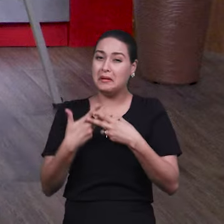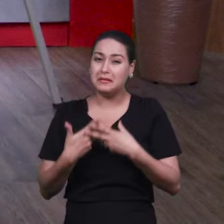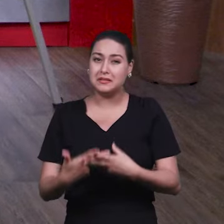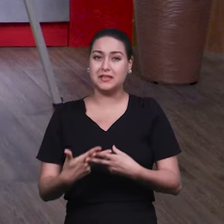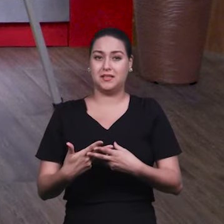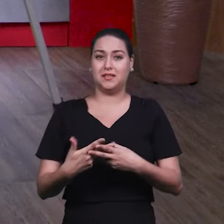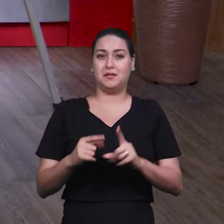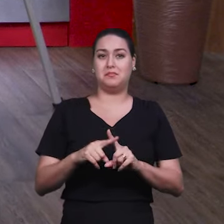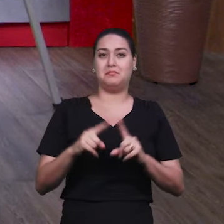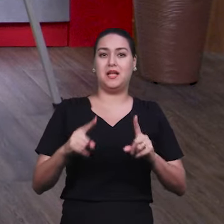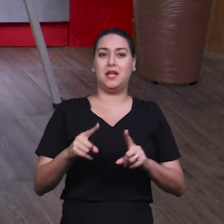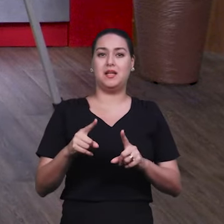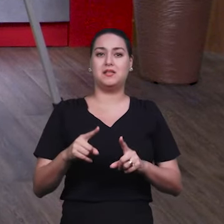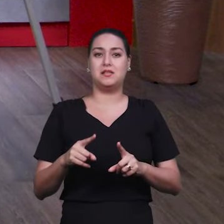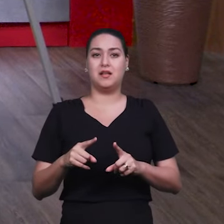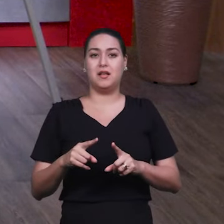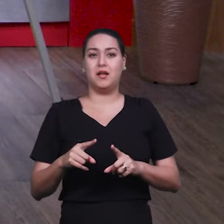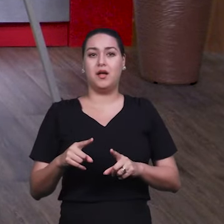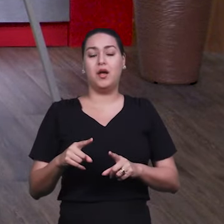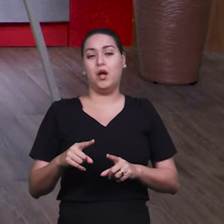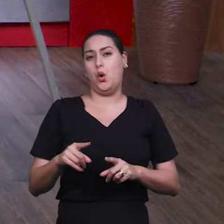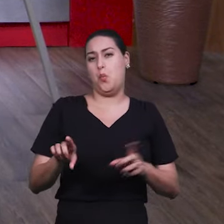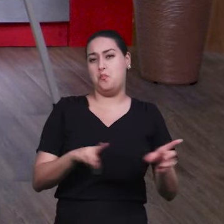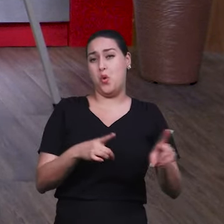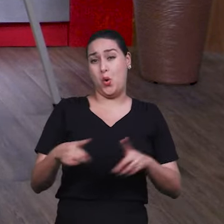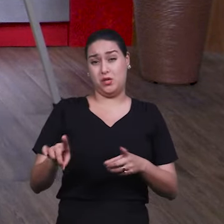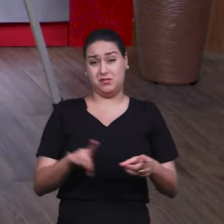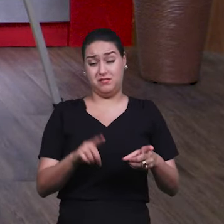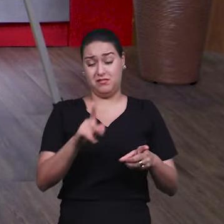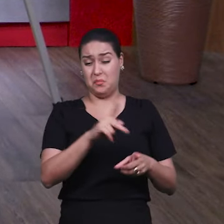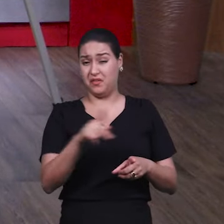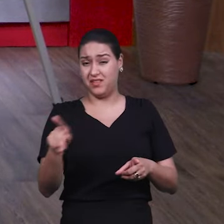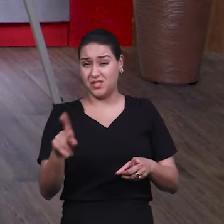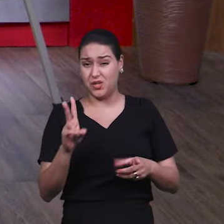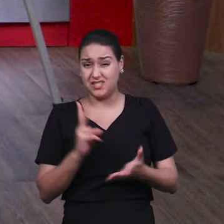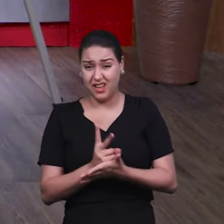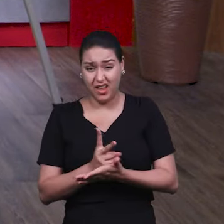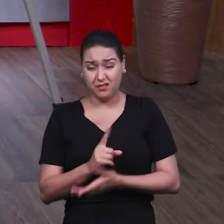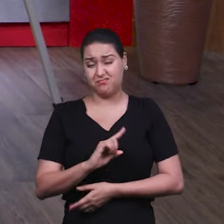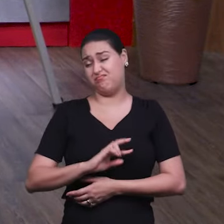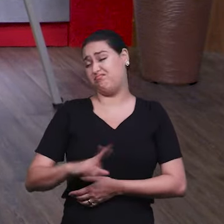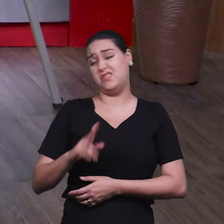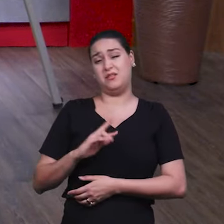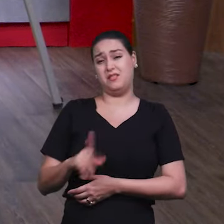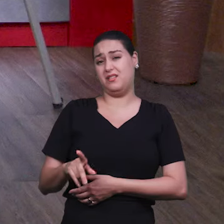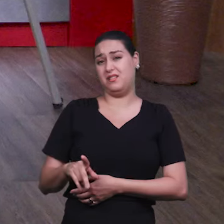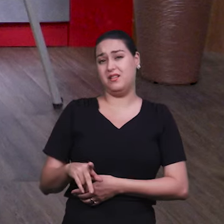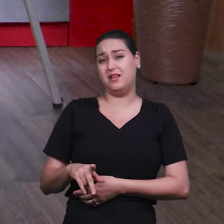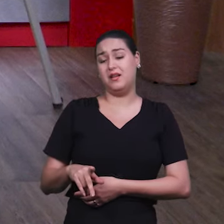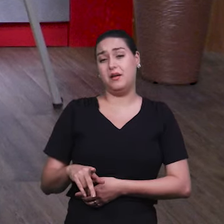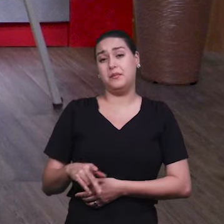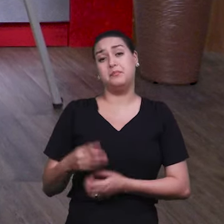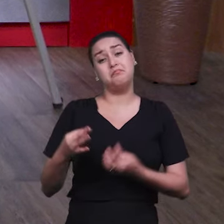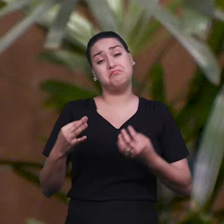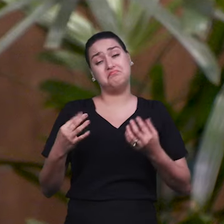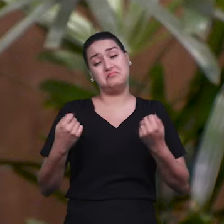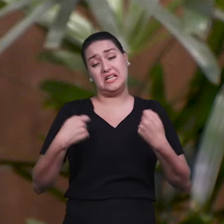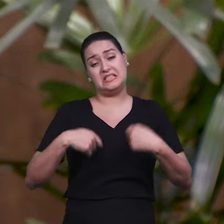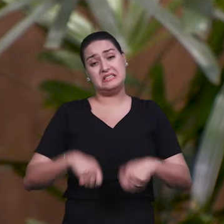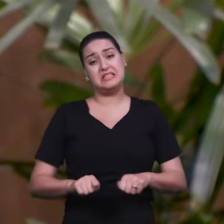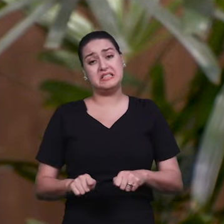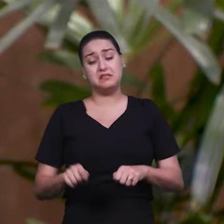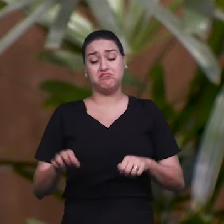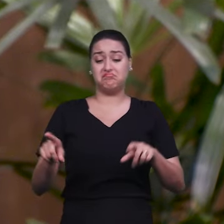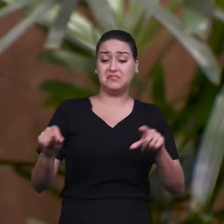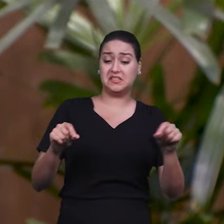professor, né? É verdade. E um professor nem sempre vai ser um músico, né? Depende da formação que ele tem e